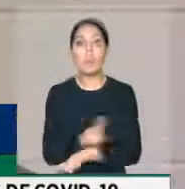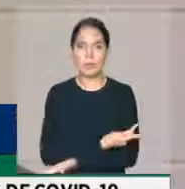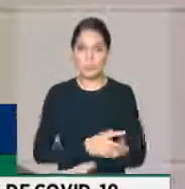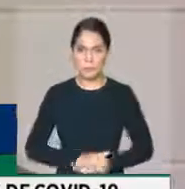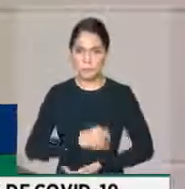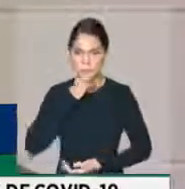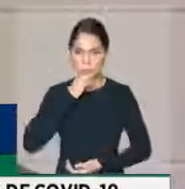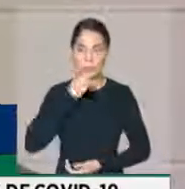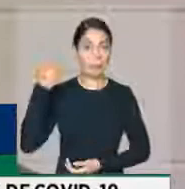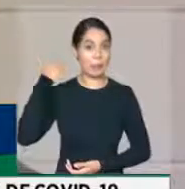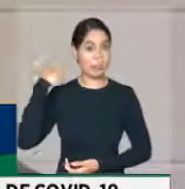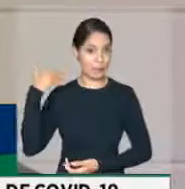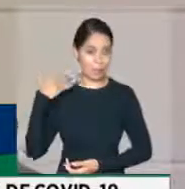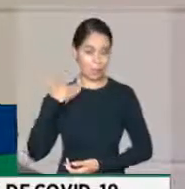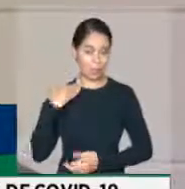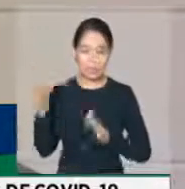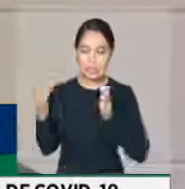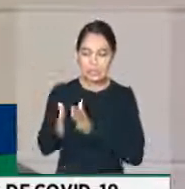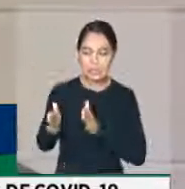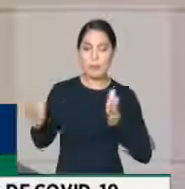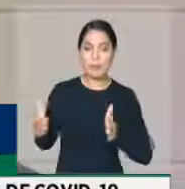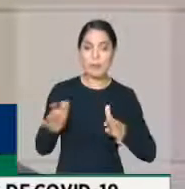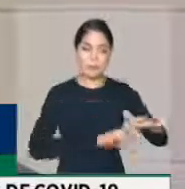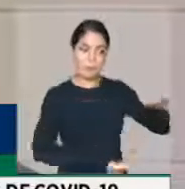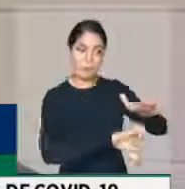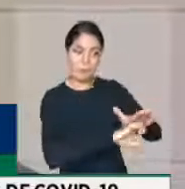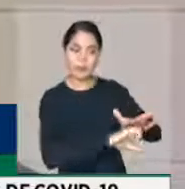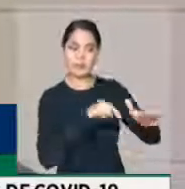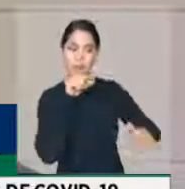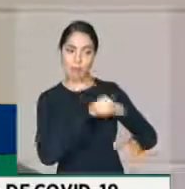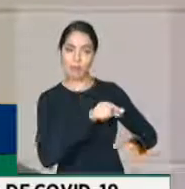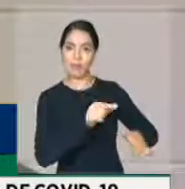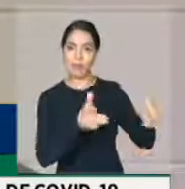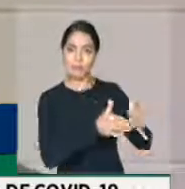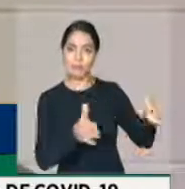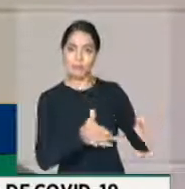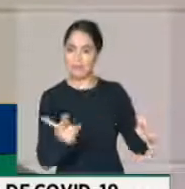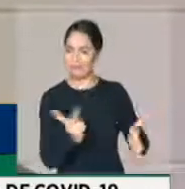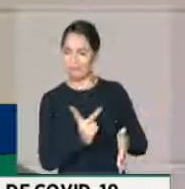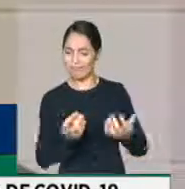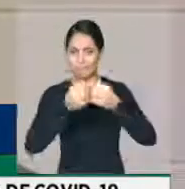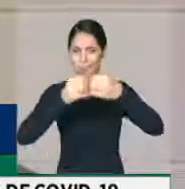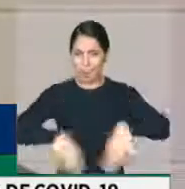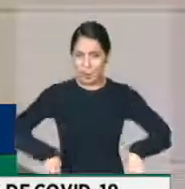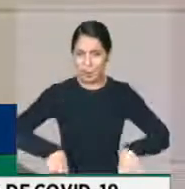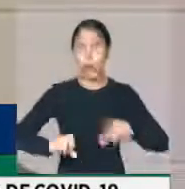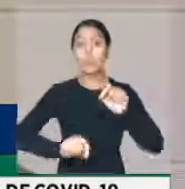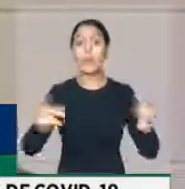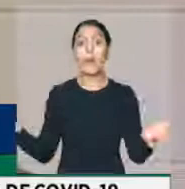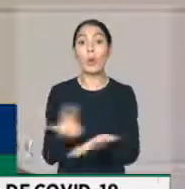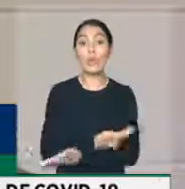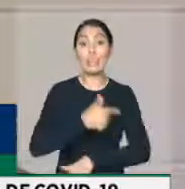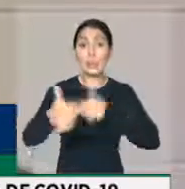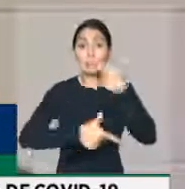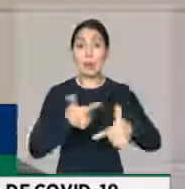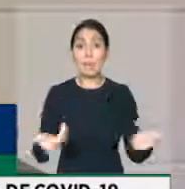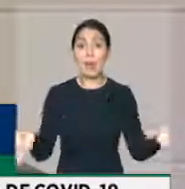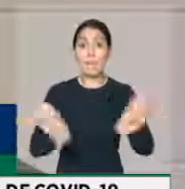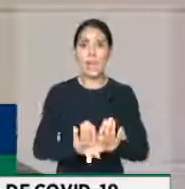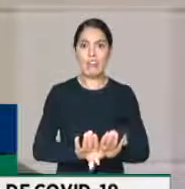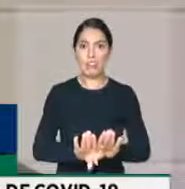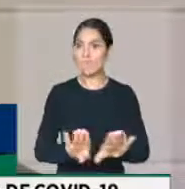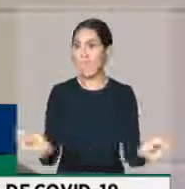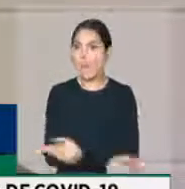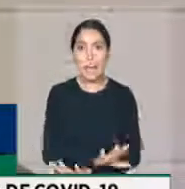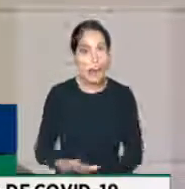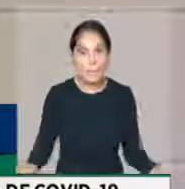quebram, se as micro, pequenas e médias empresas quebram, os postos de trabalho são fechados e as pessoas não recebem